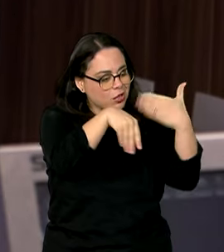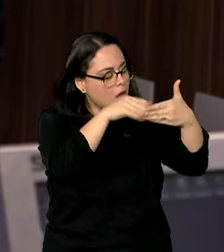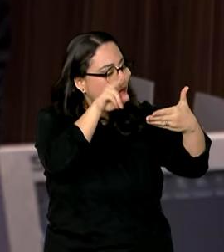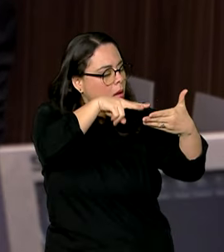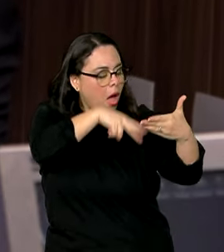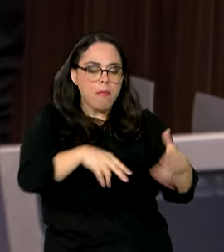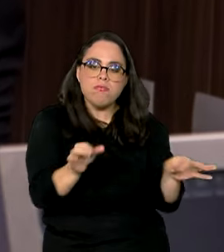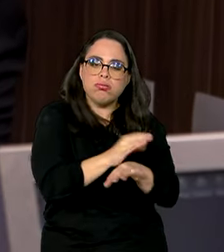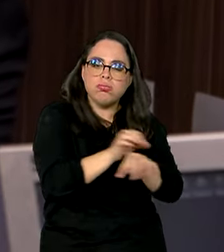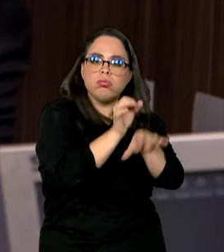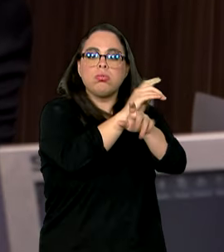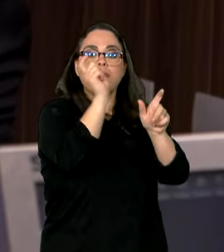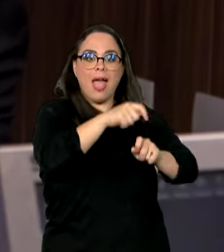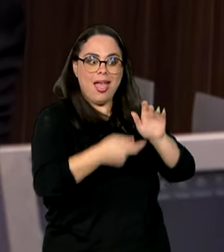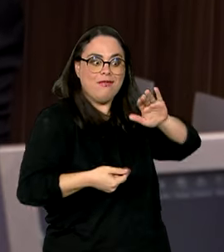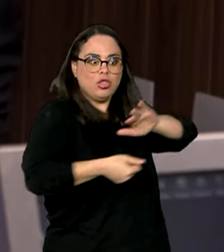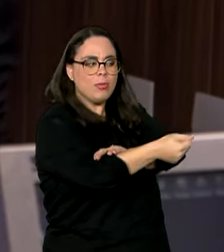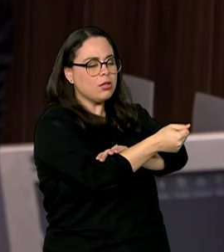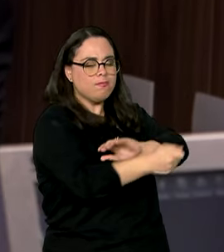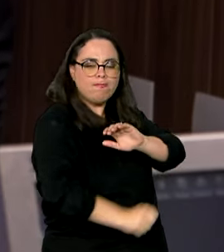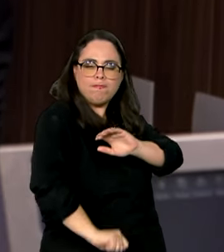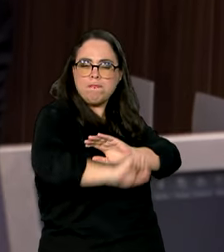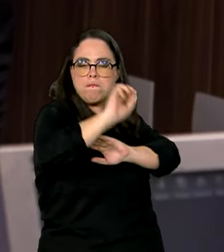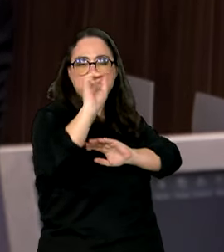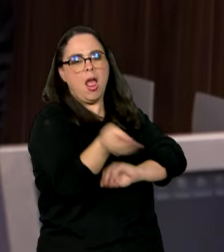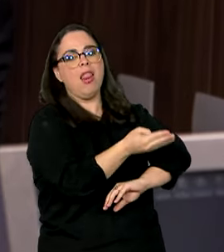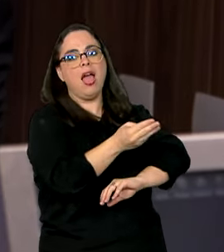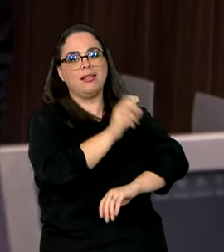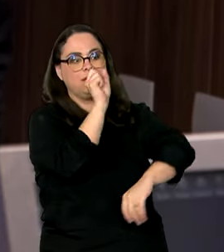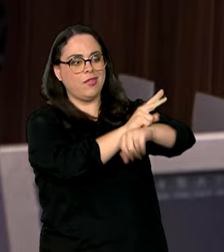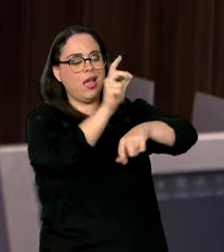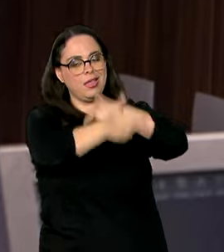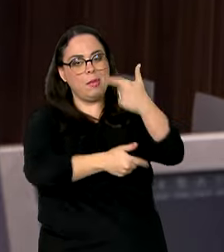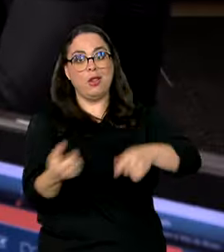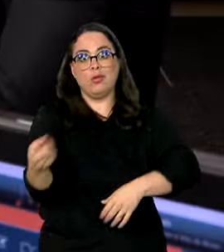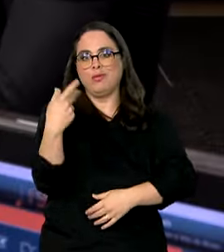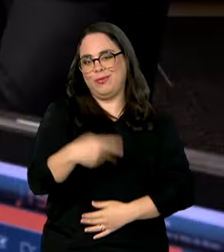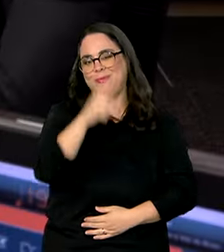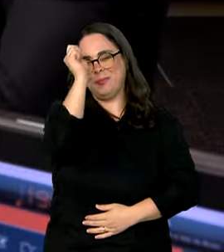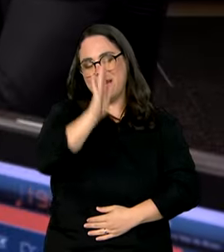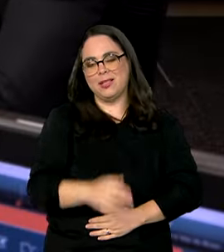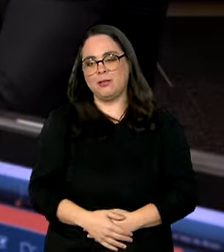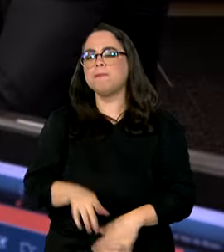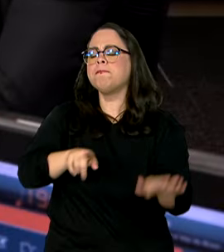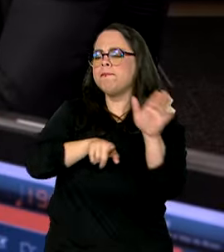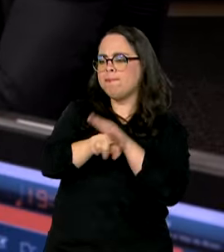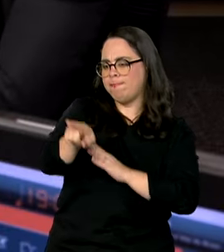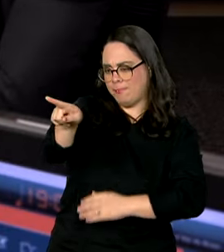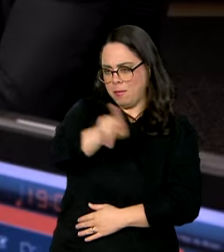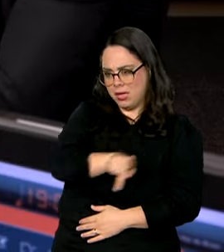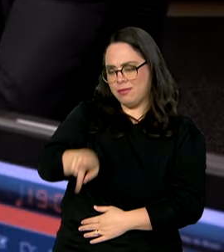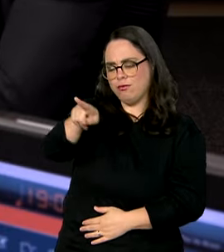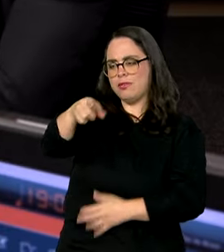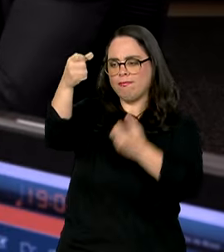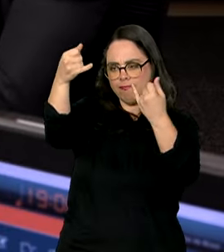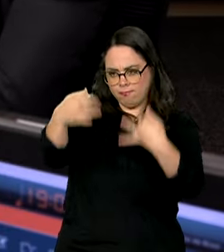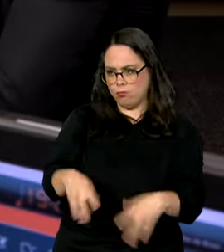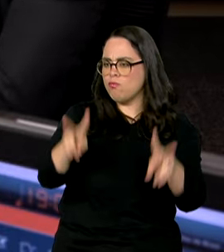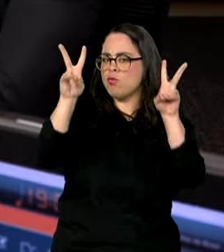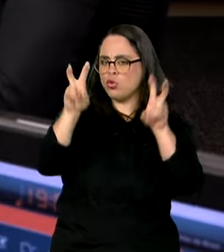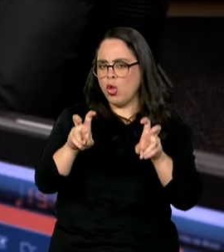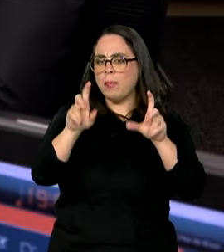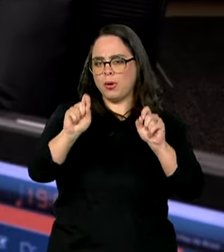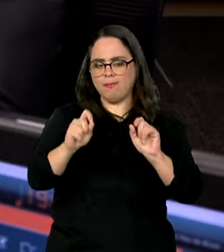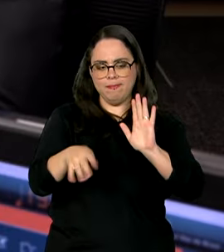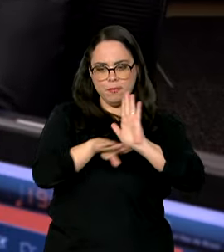investimentos que vão gerar milhares de empregos novos no Brasil. Presidente, o senhor mencionou algumas vezes, agora há pouco, o